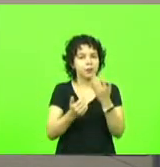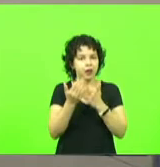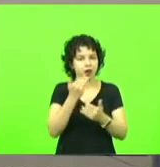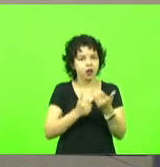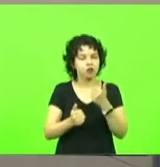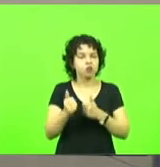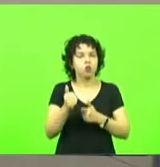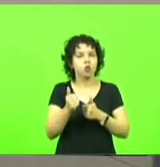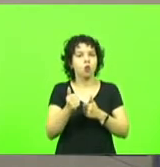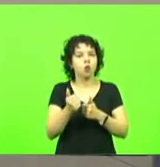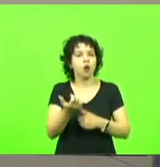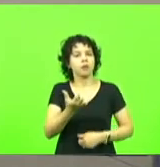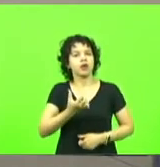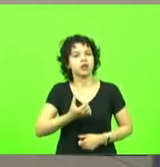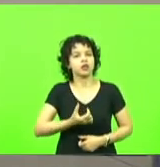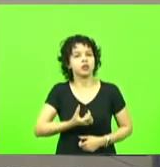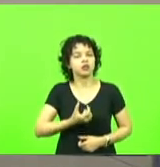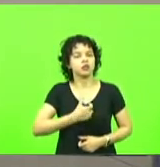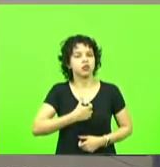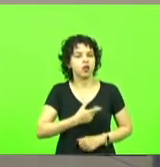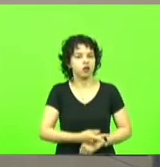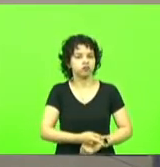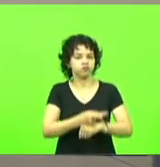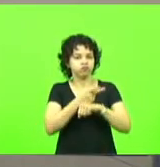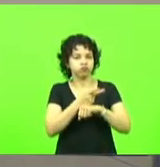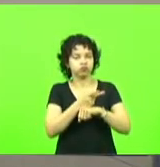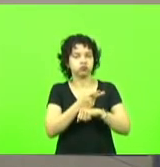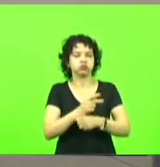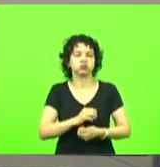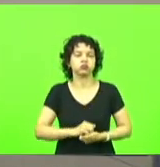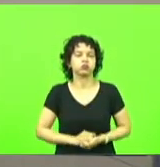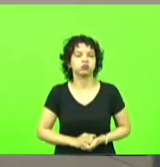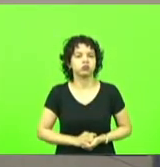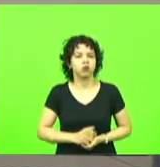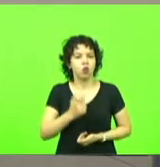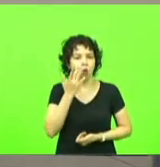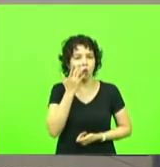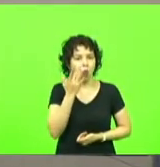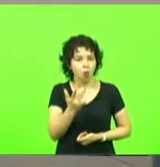do World Tis em discussão